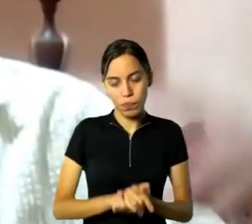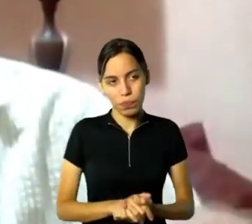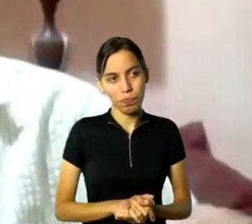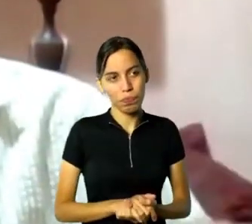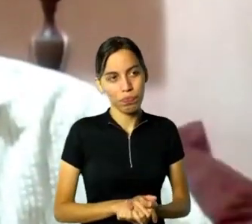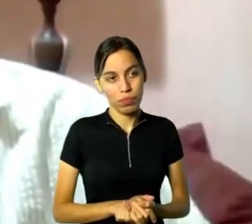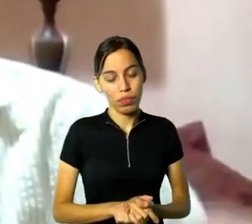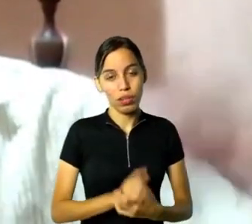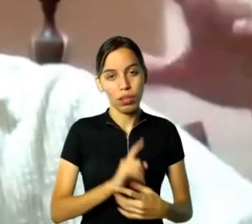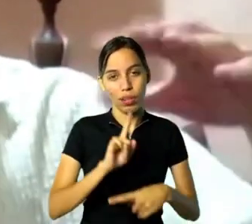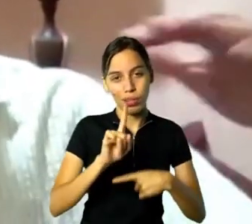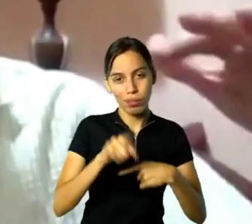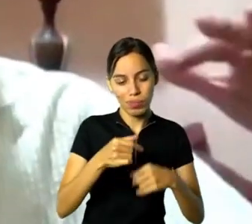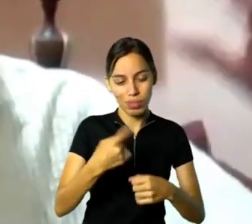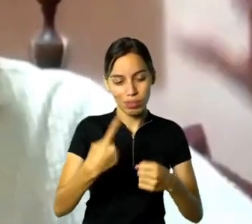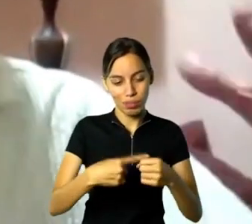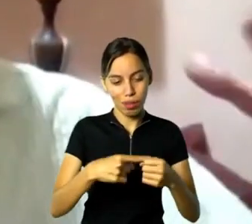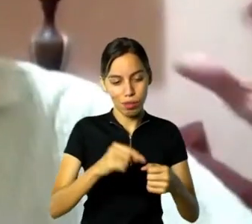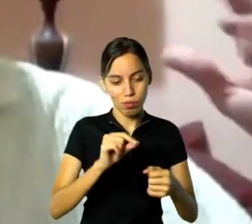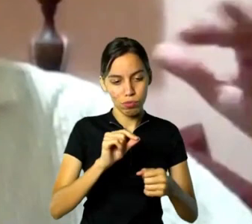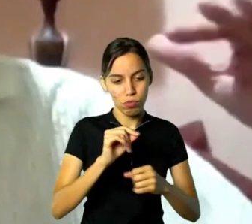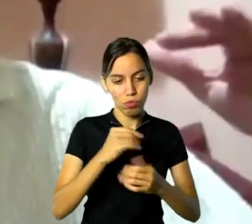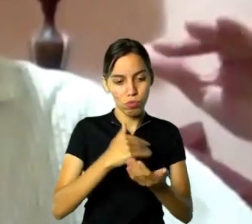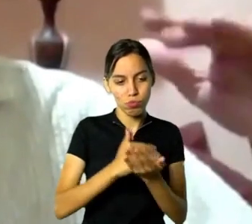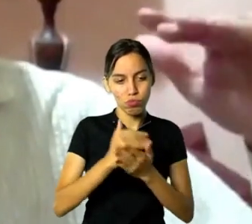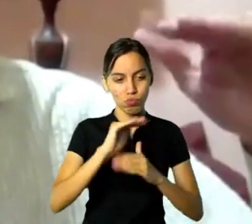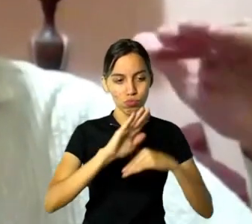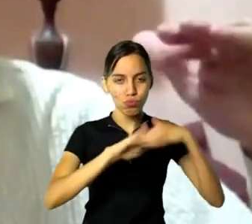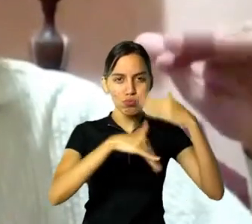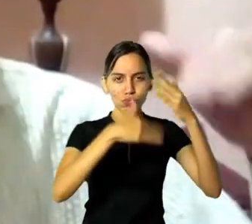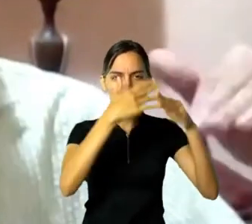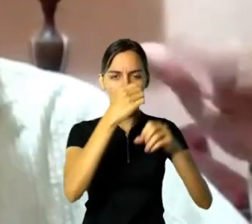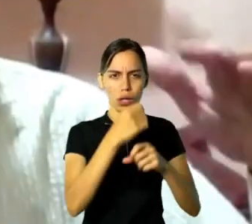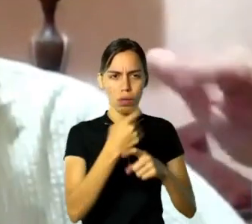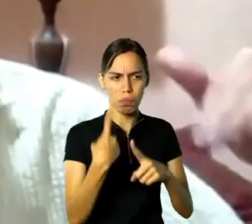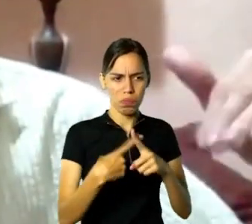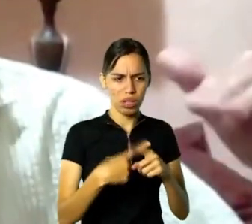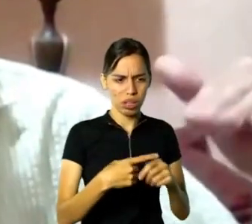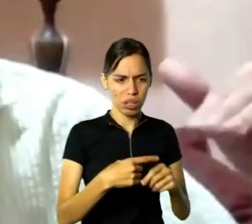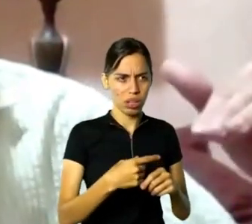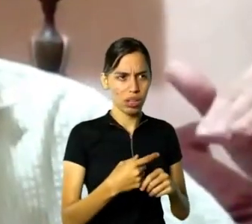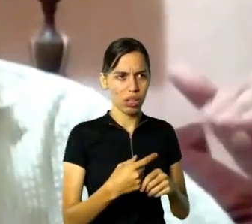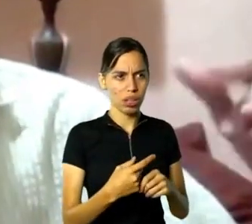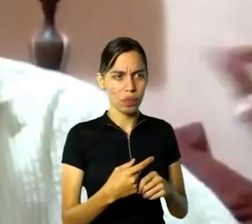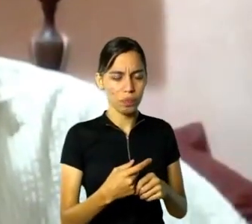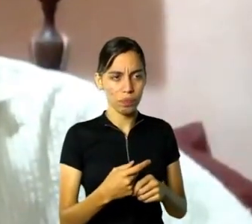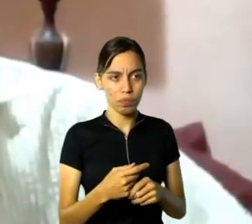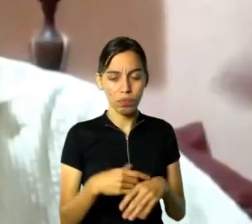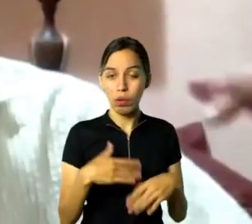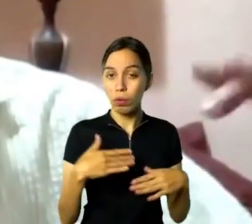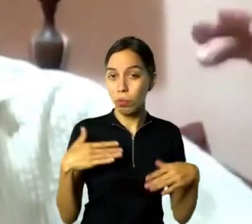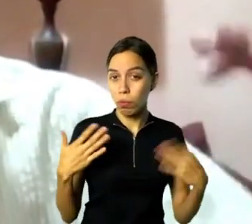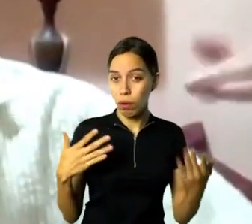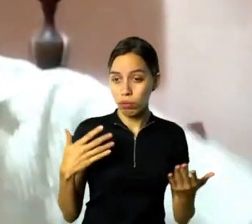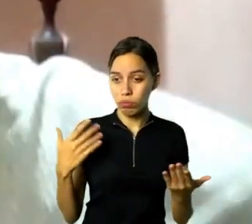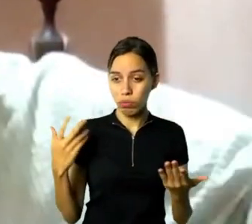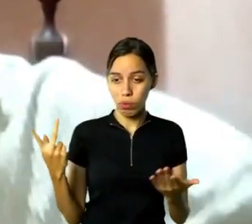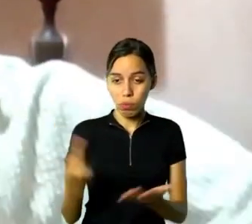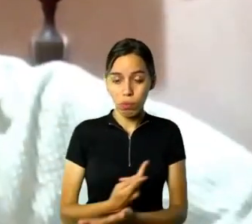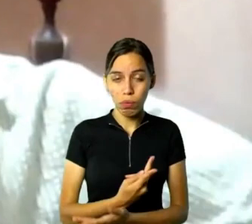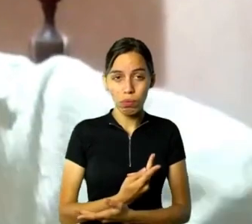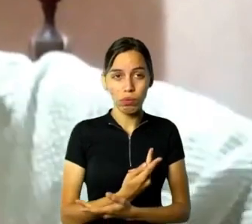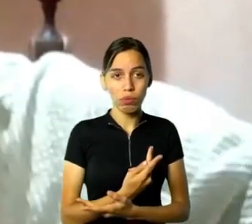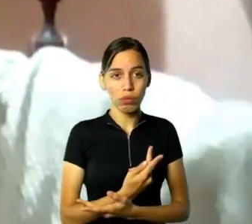cidade começou a crescer, né? Até porque, até então, quando acontecia um enchente no início do ano, quem trabalhava em Santa